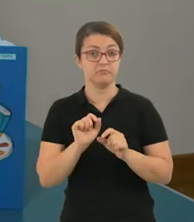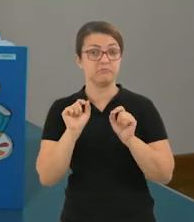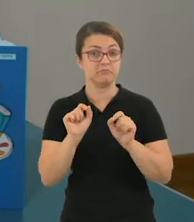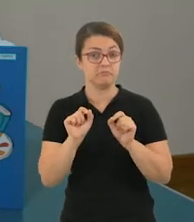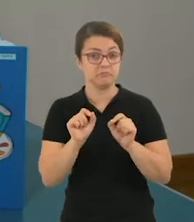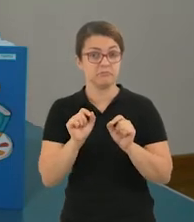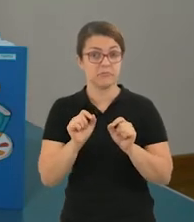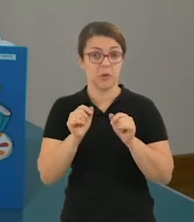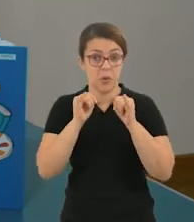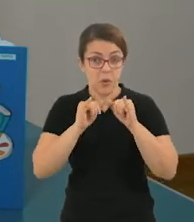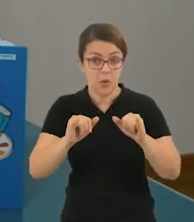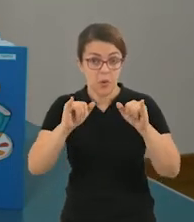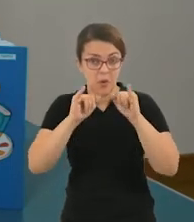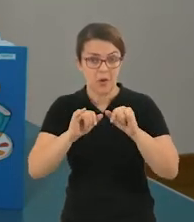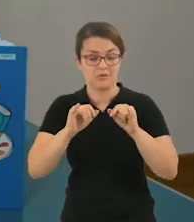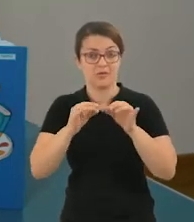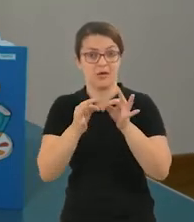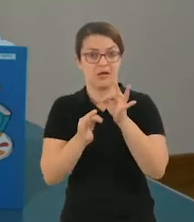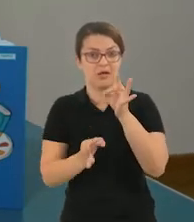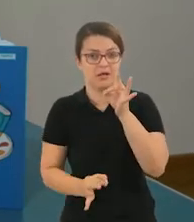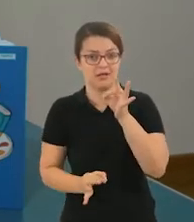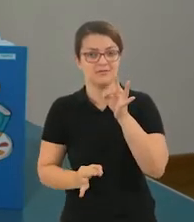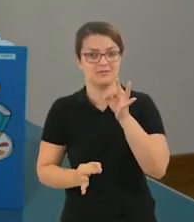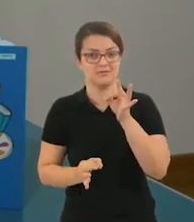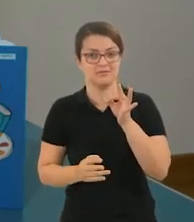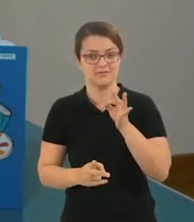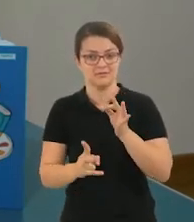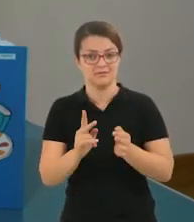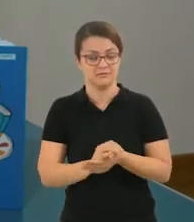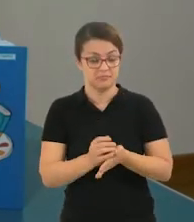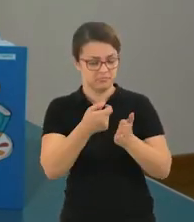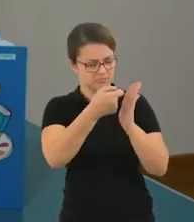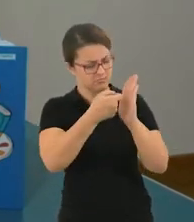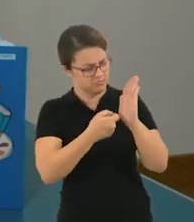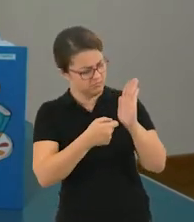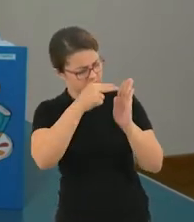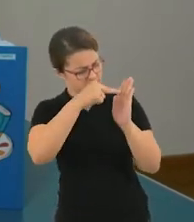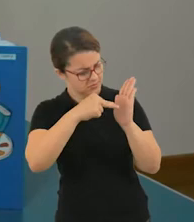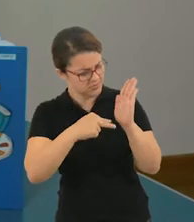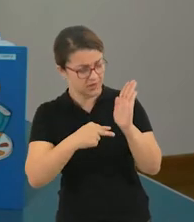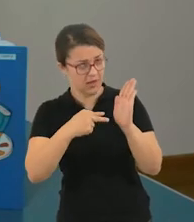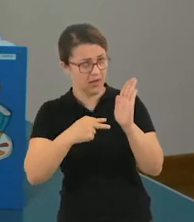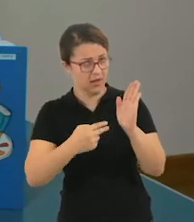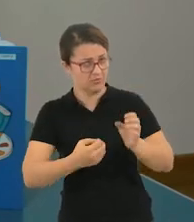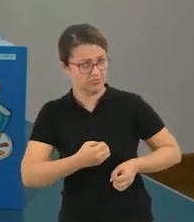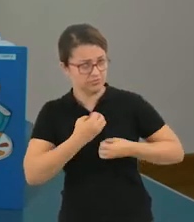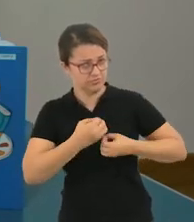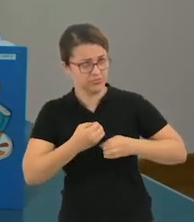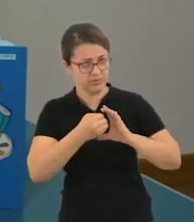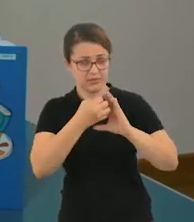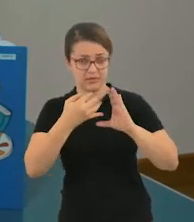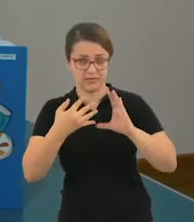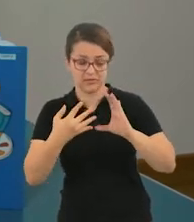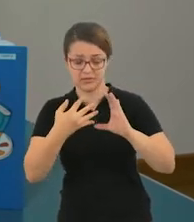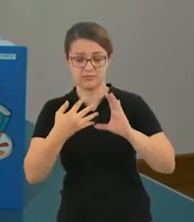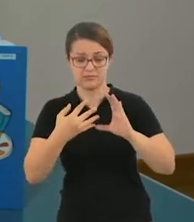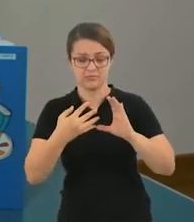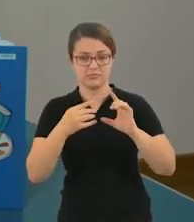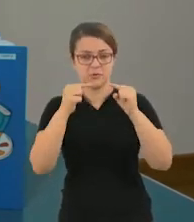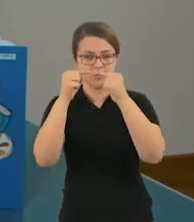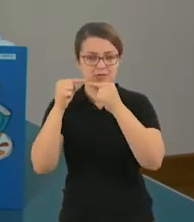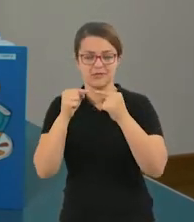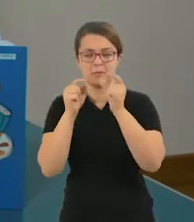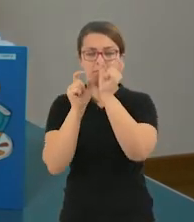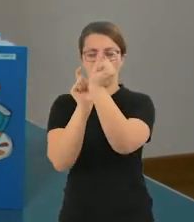conto aumenta um ponto. Façam a leitura com bastante atenção, lembrando as características de um poema e poesia. Ele possui